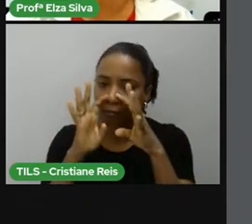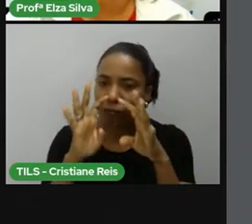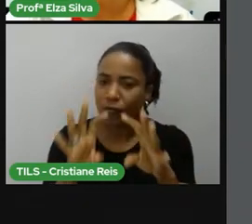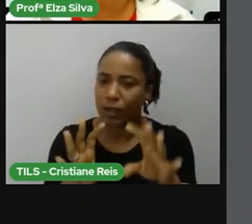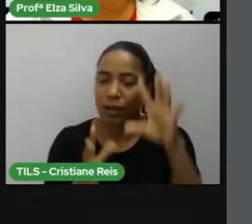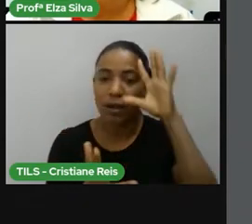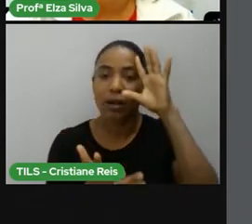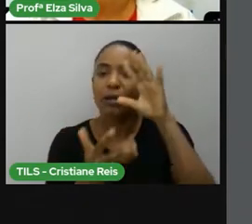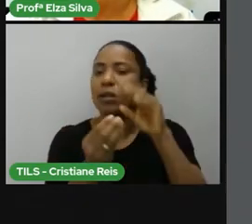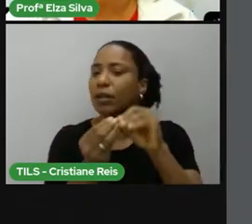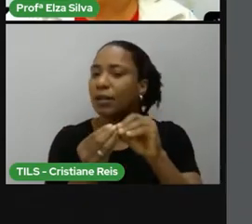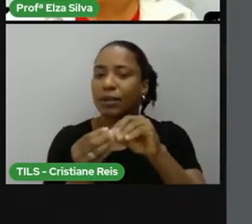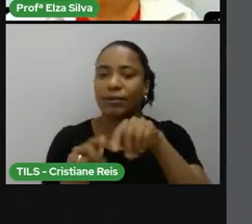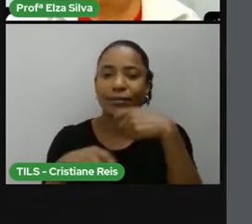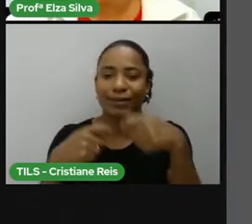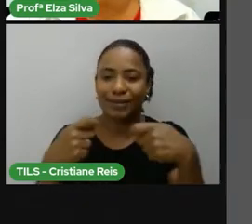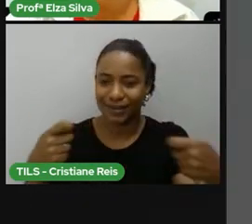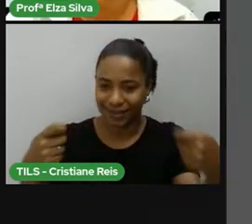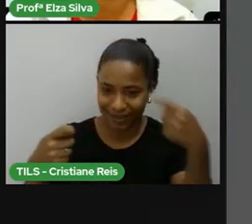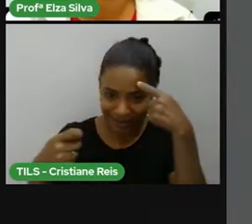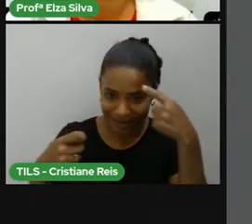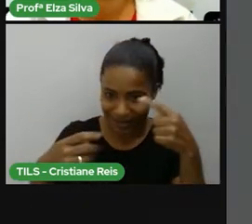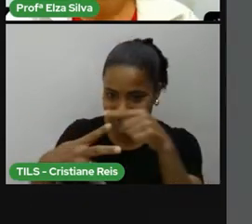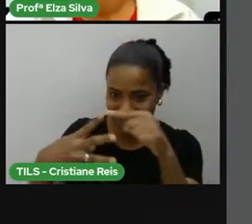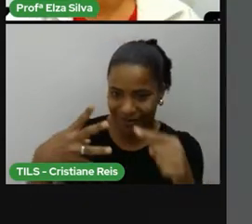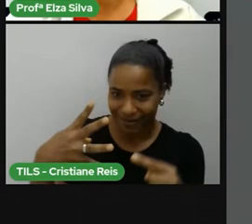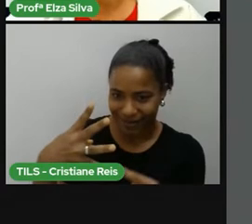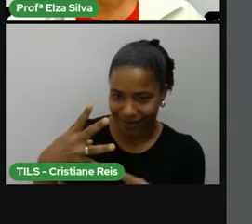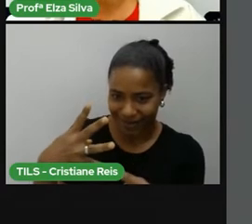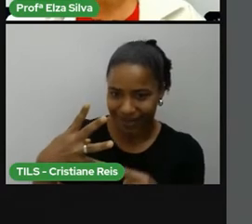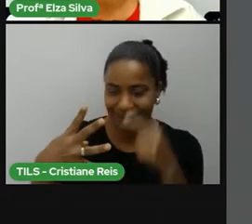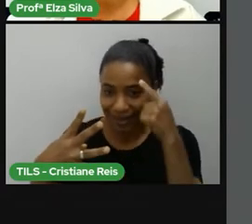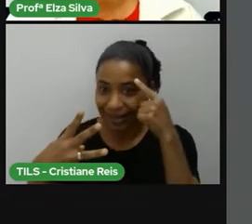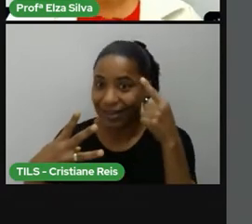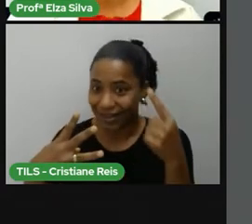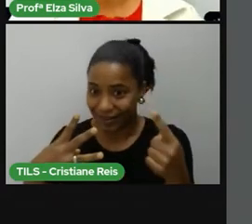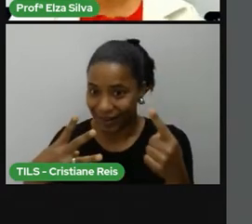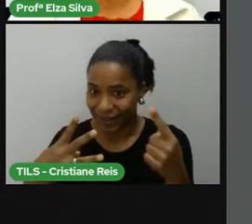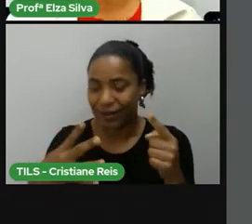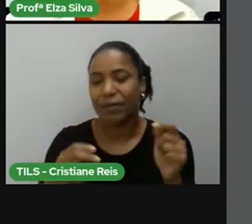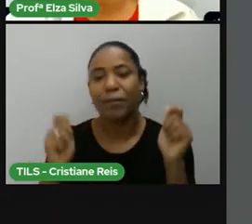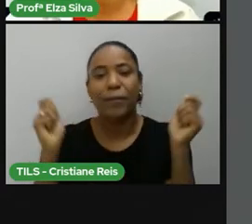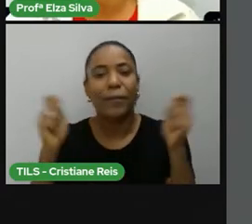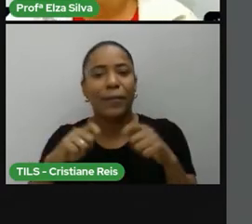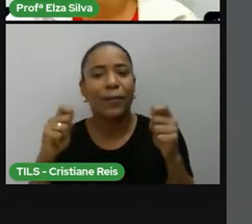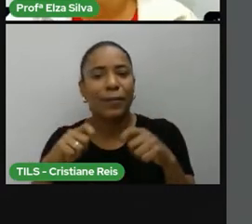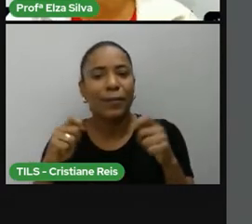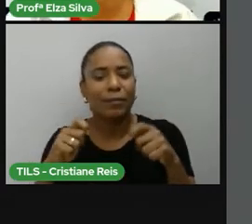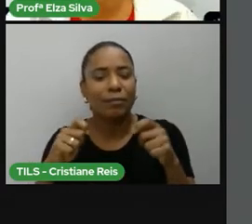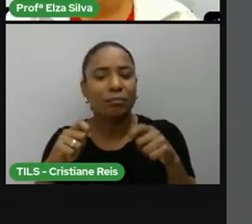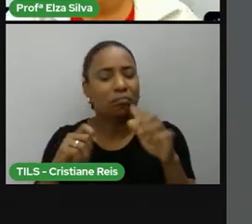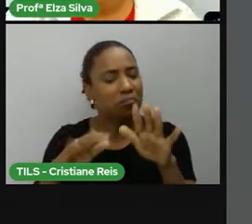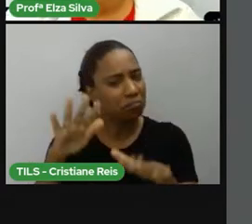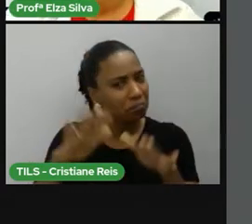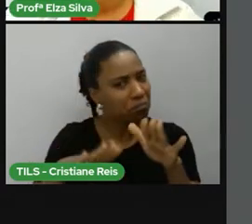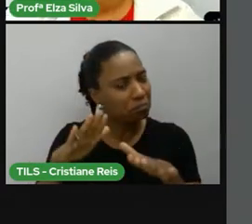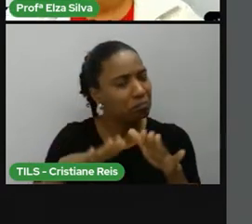dos elementos que eu sugeri anteriormente. É claro que você pode estar se perguntando, né?